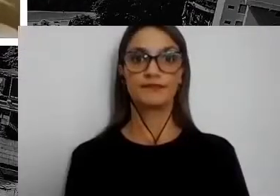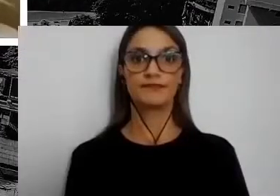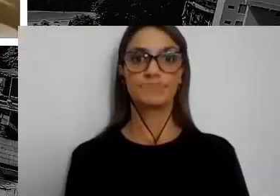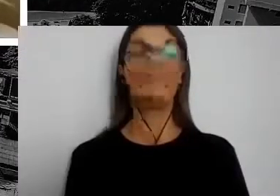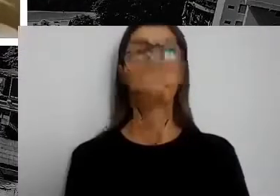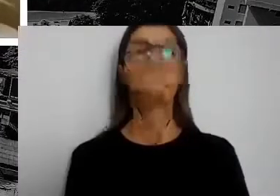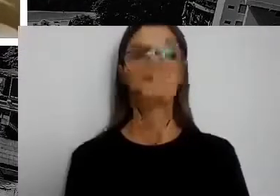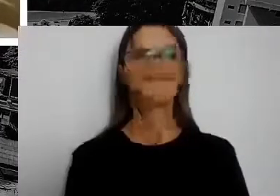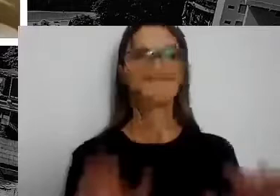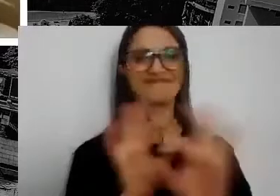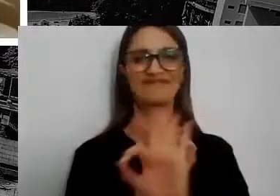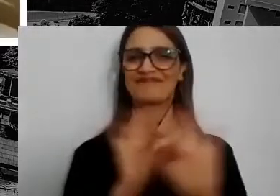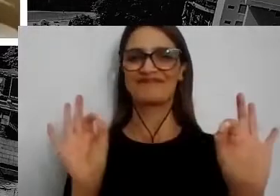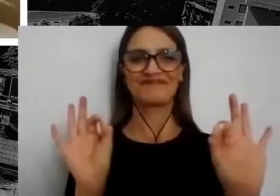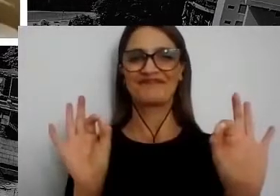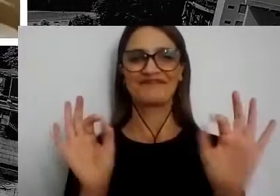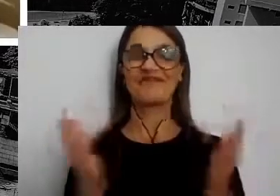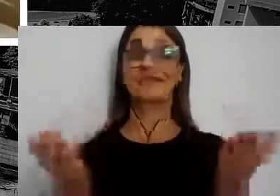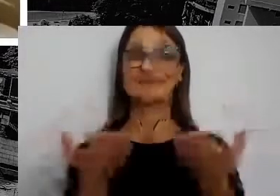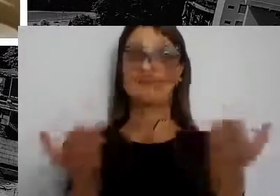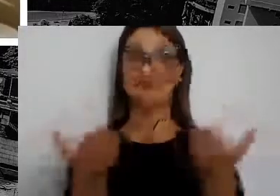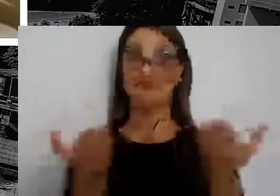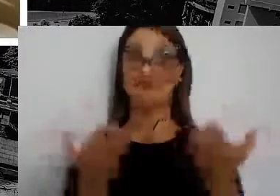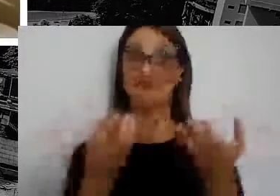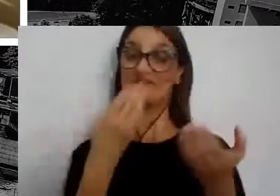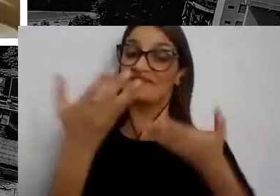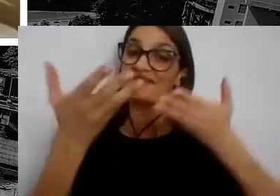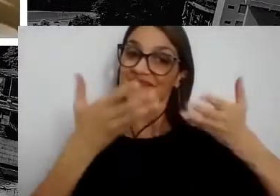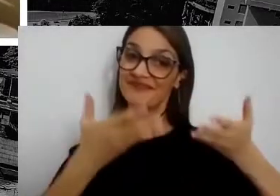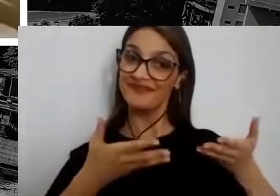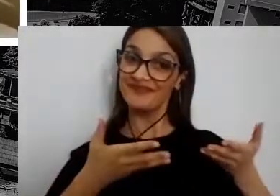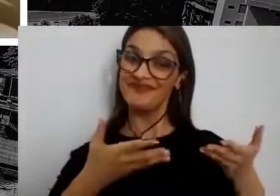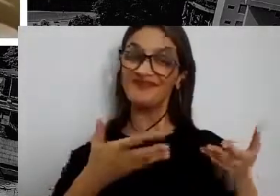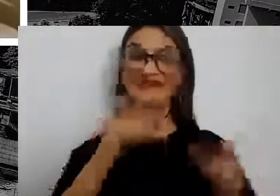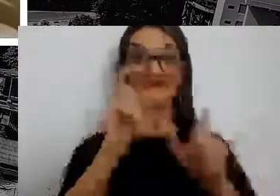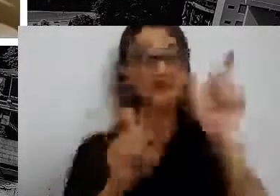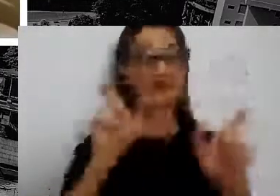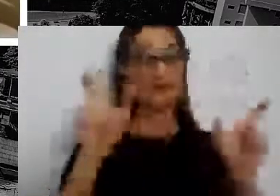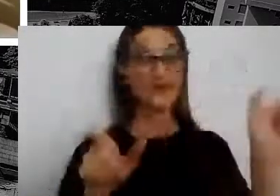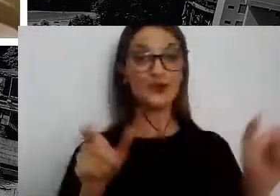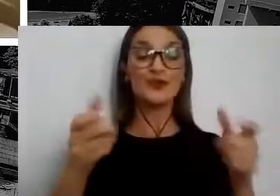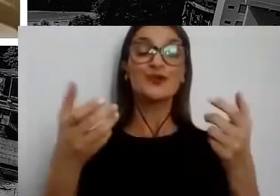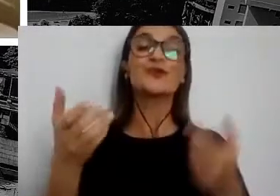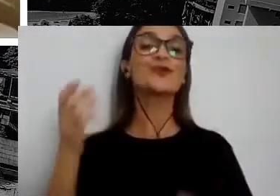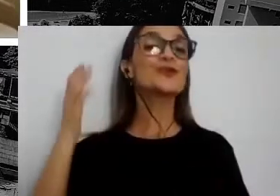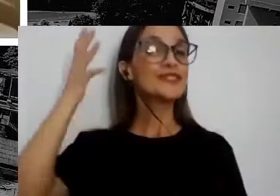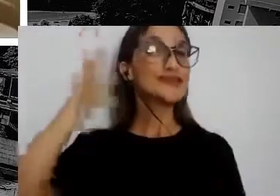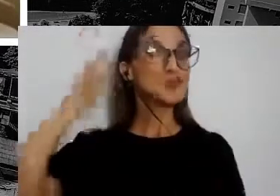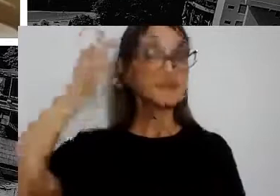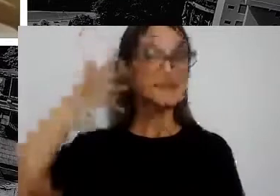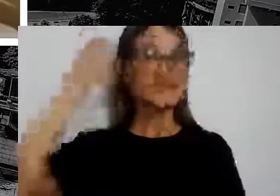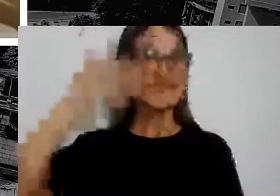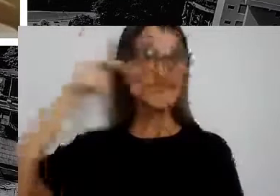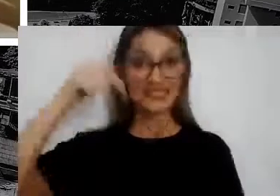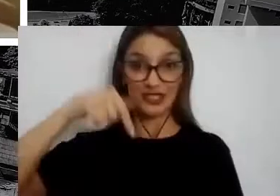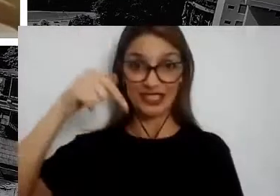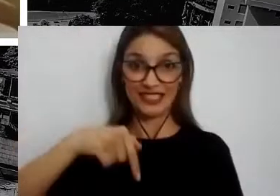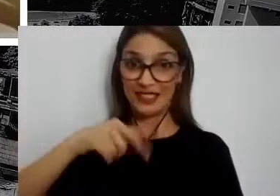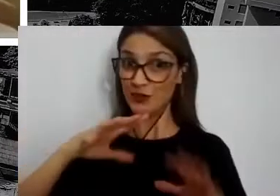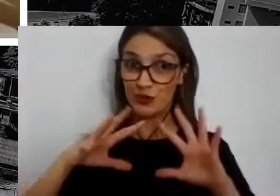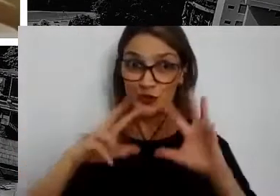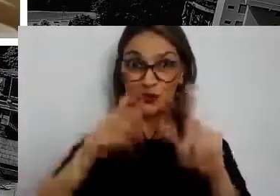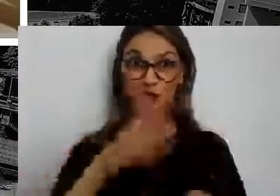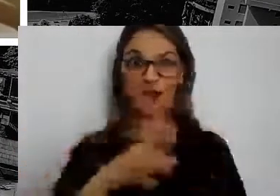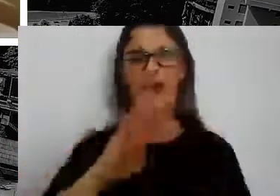Maravilha, maravilha. Então, agora eu vou dar as boas-vindas aos nossos convidados especiais desse painel. Já está todo mundo aqui. São eles, a